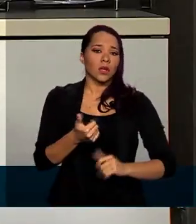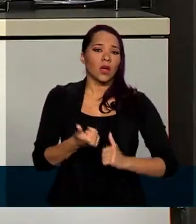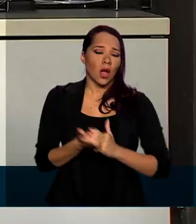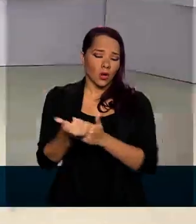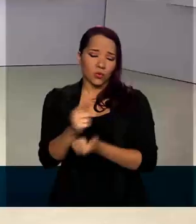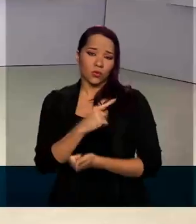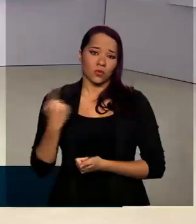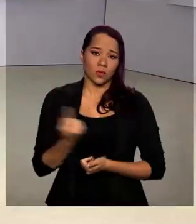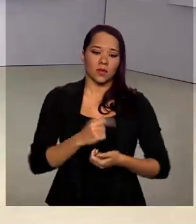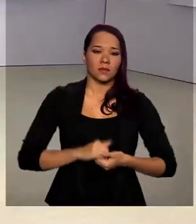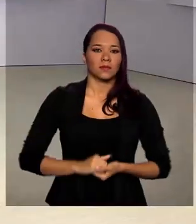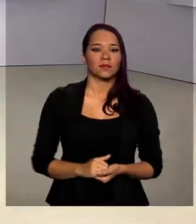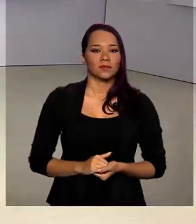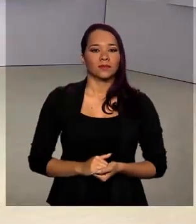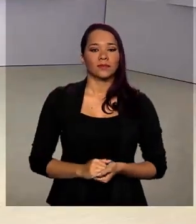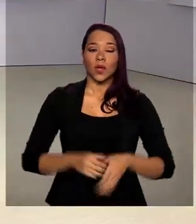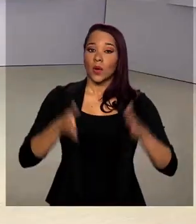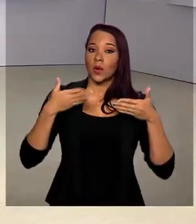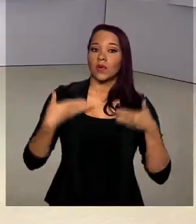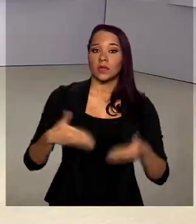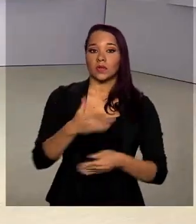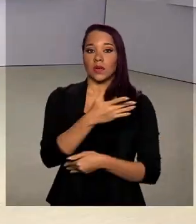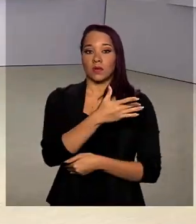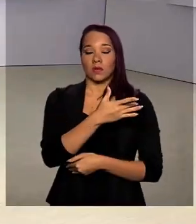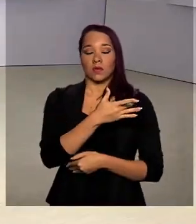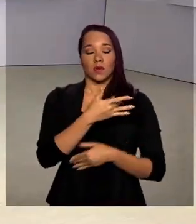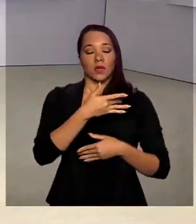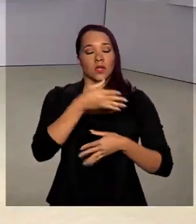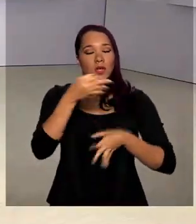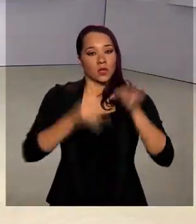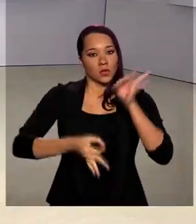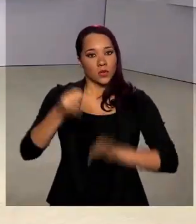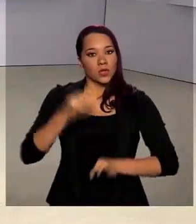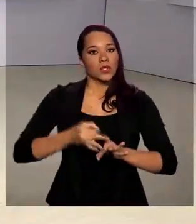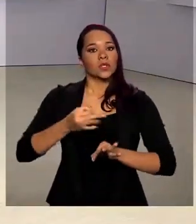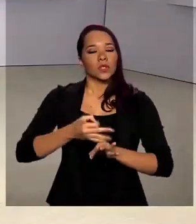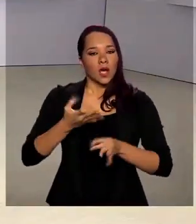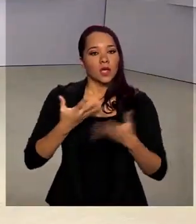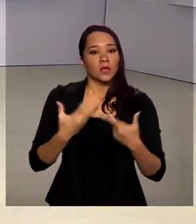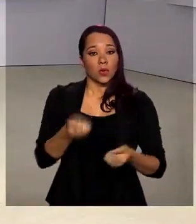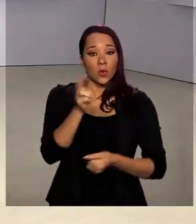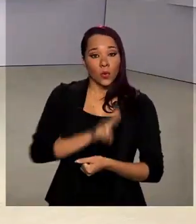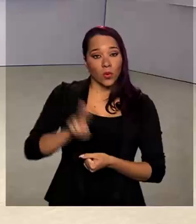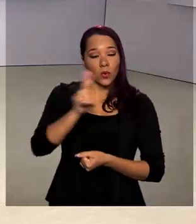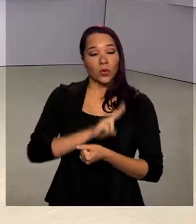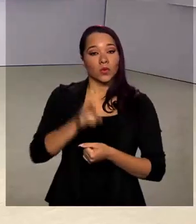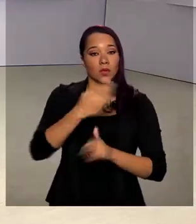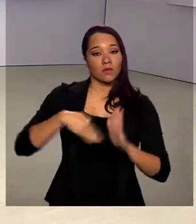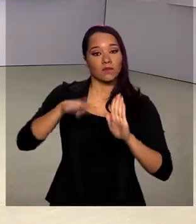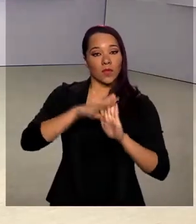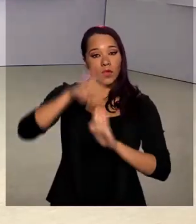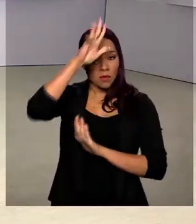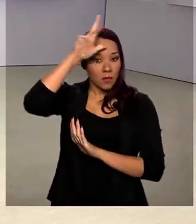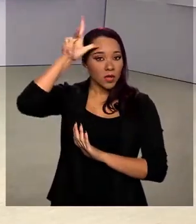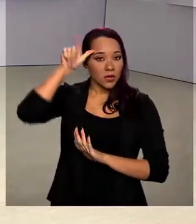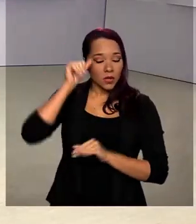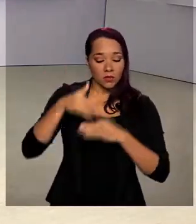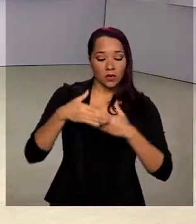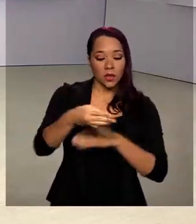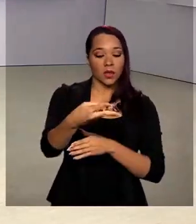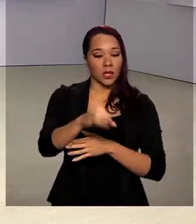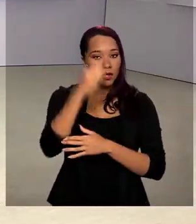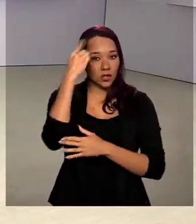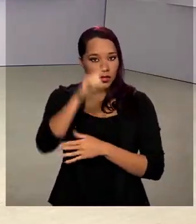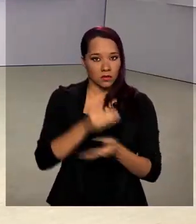nossa unidade. O Ministério da Justiça autorizou o uso da Força Nacional no Amazonas por 30 dias, a partir do dia 3 de